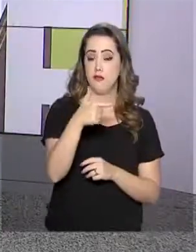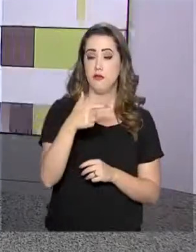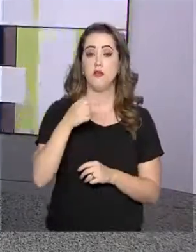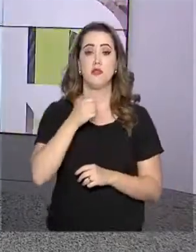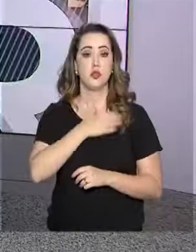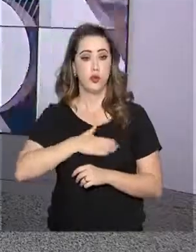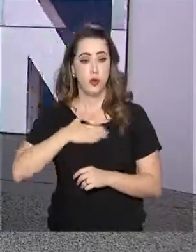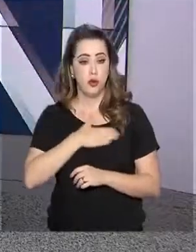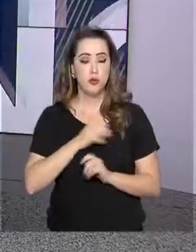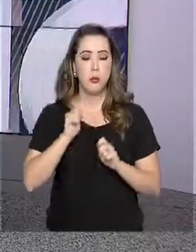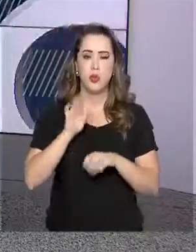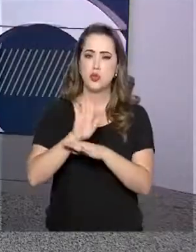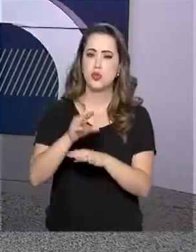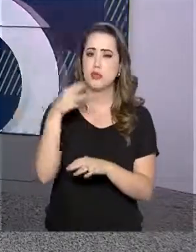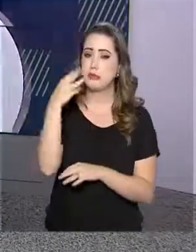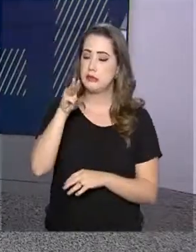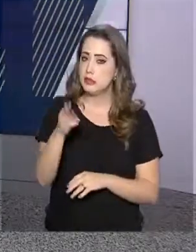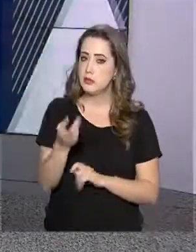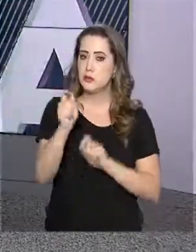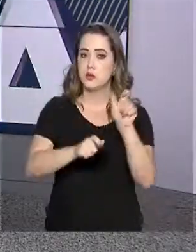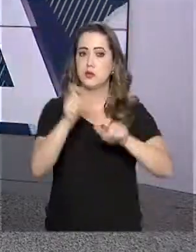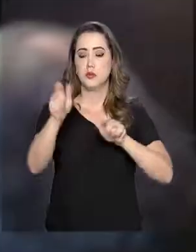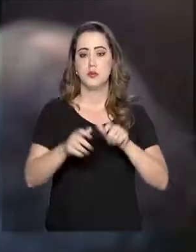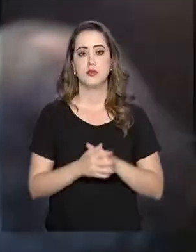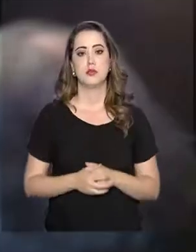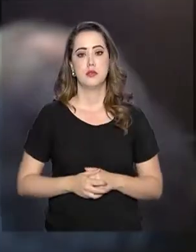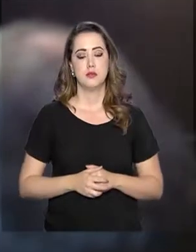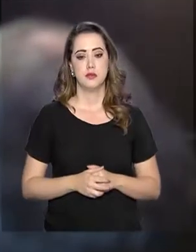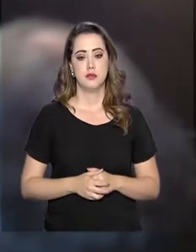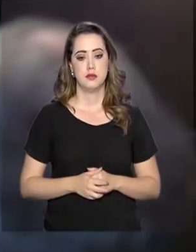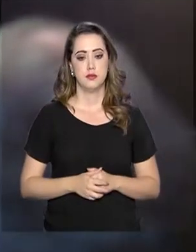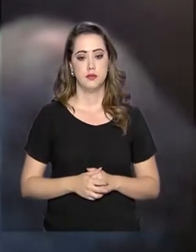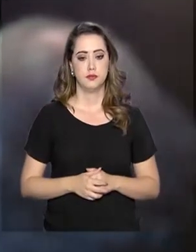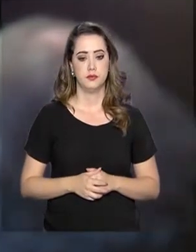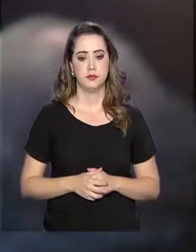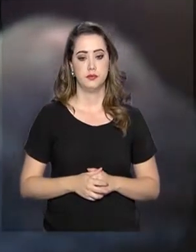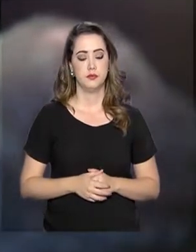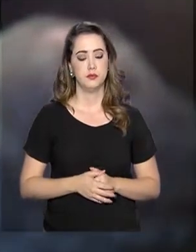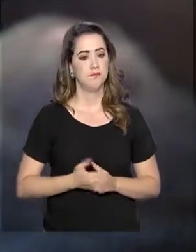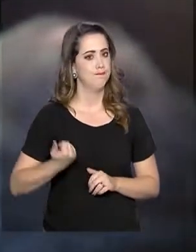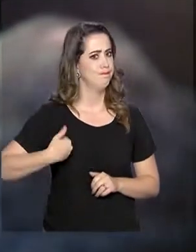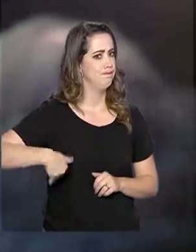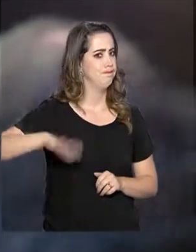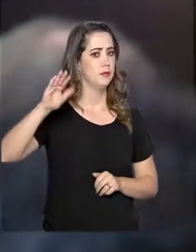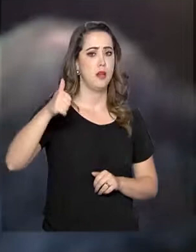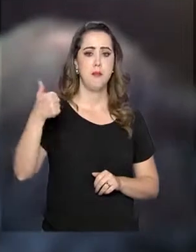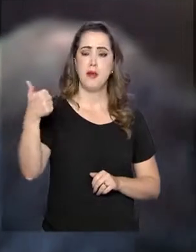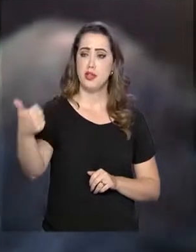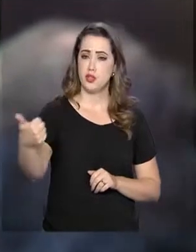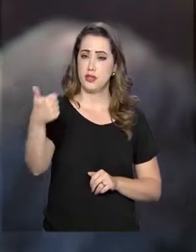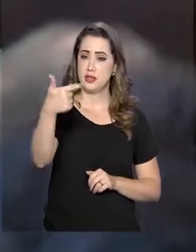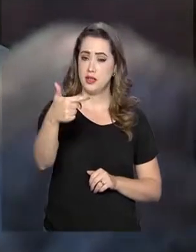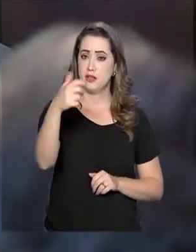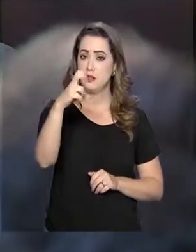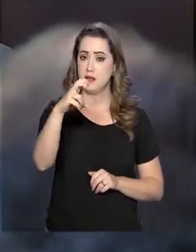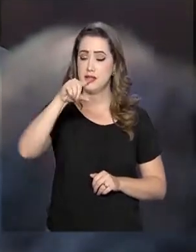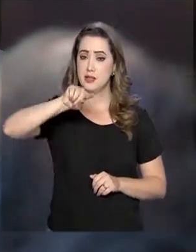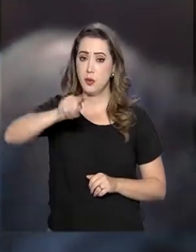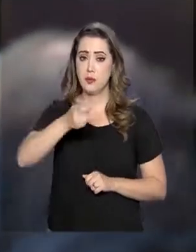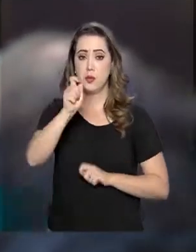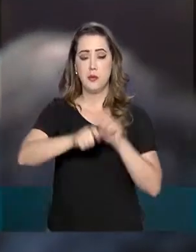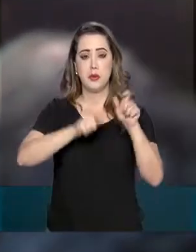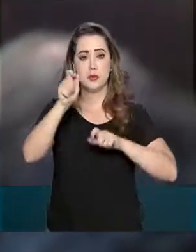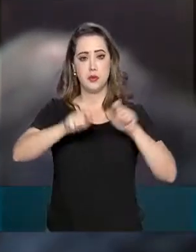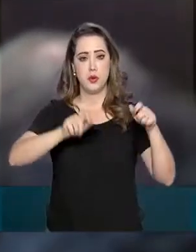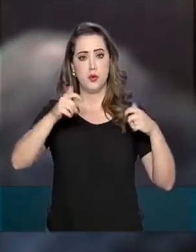beneficiar até 3 milhões de pessoas. Mais de 125 mil pessoas, em pouco